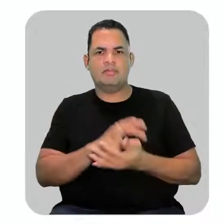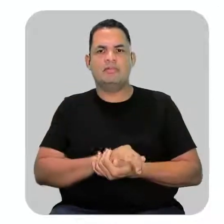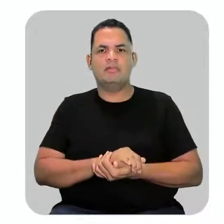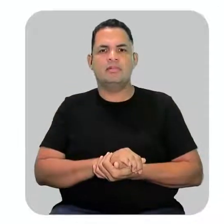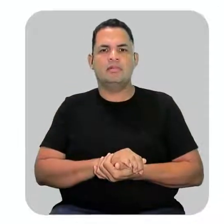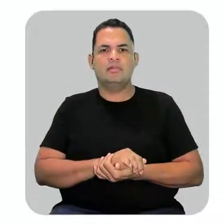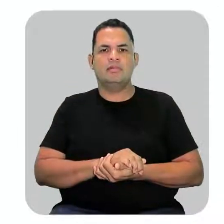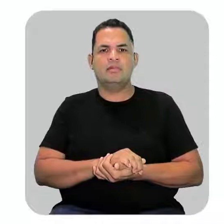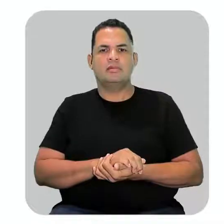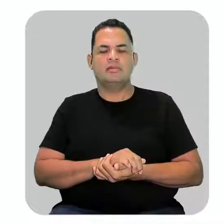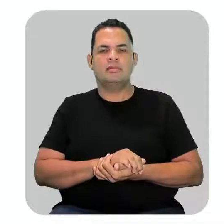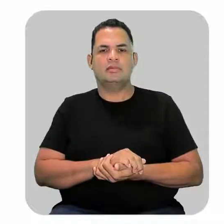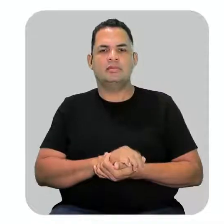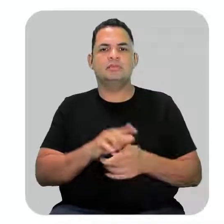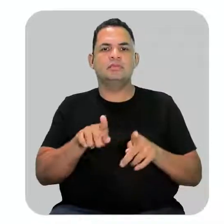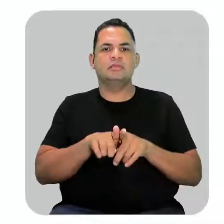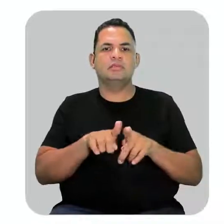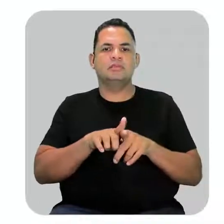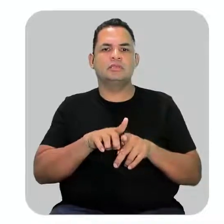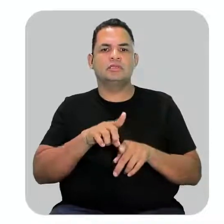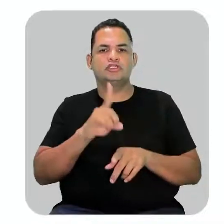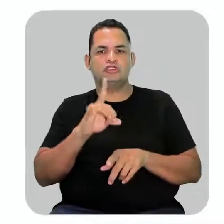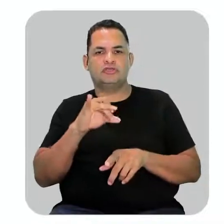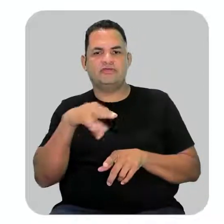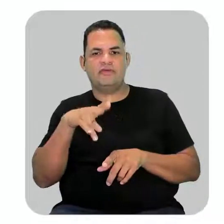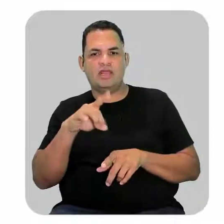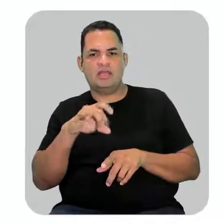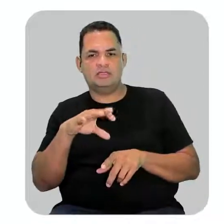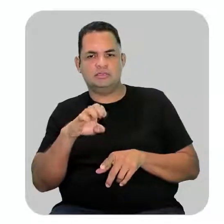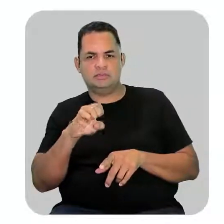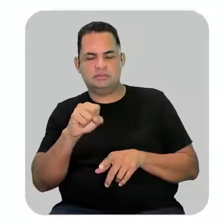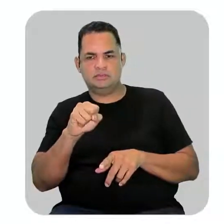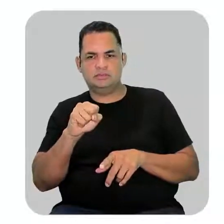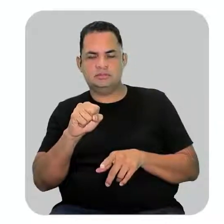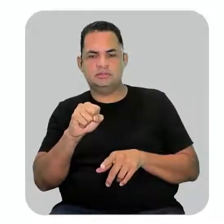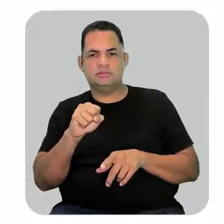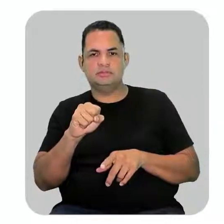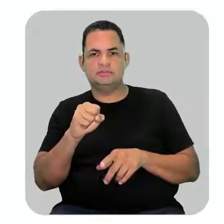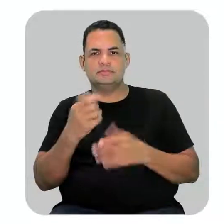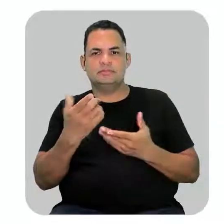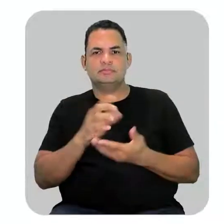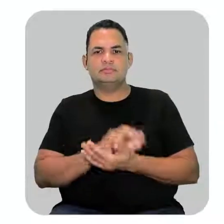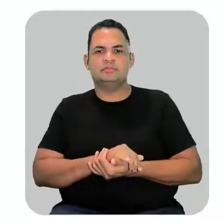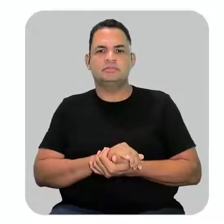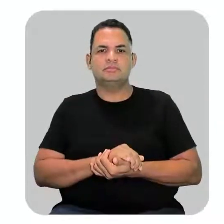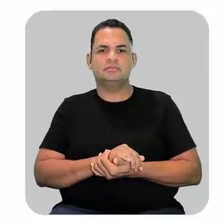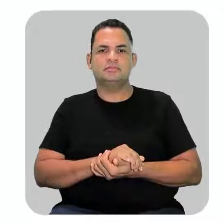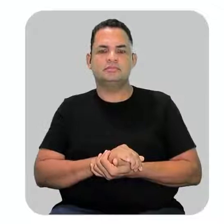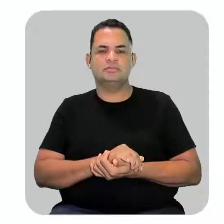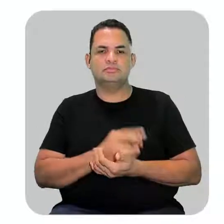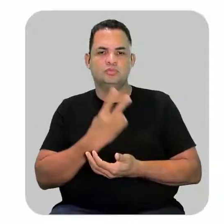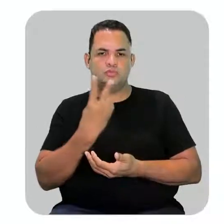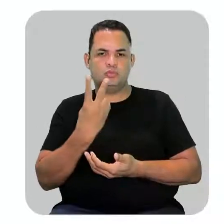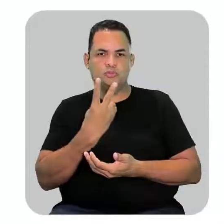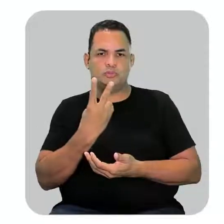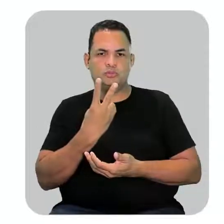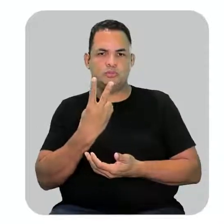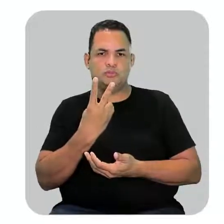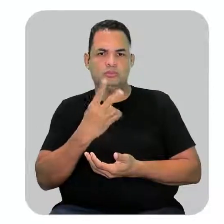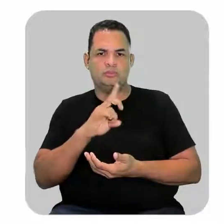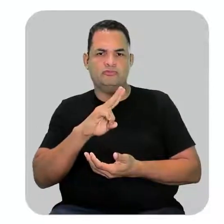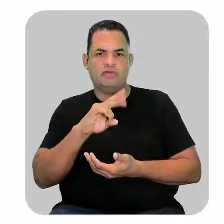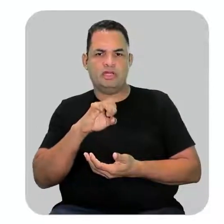São denominados também divalentes. Nesse caso aqui, eles têm duas